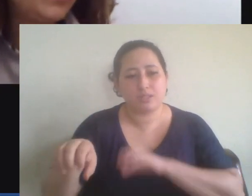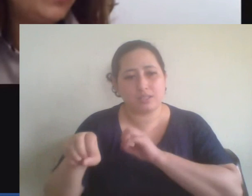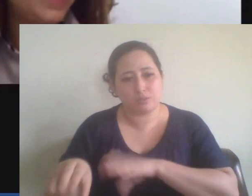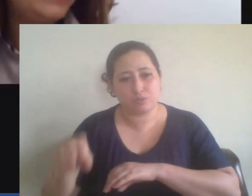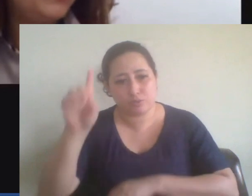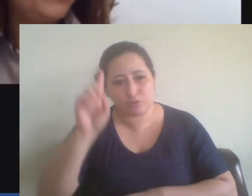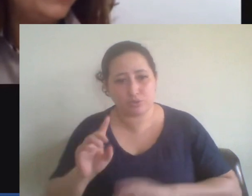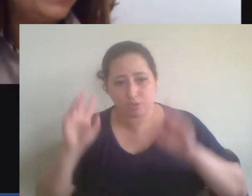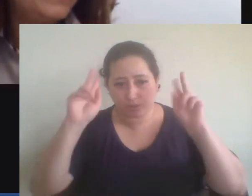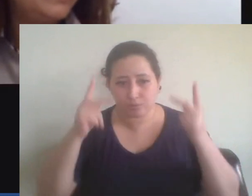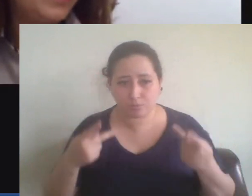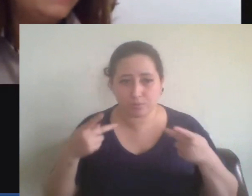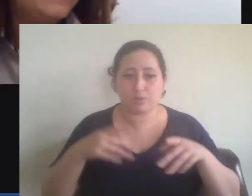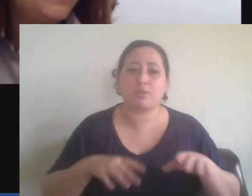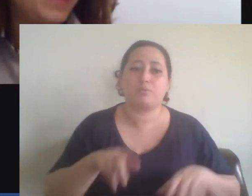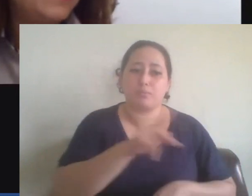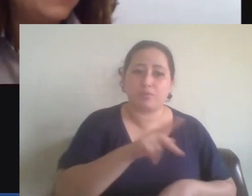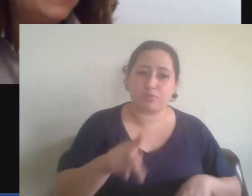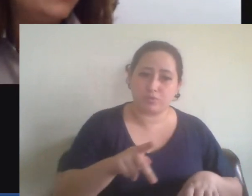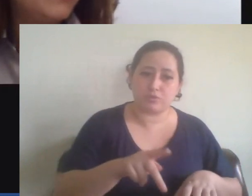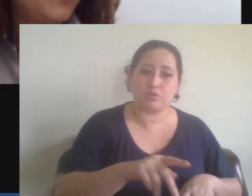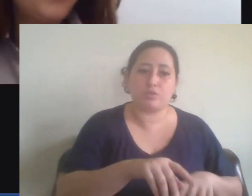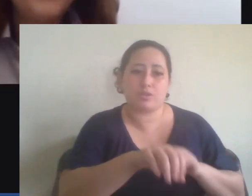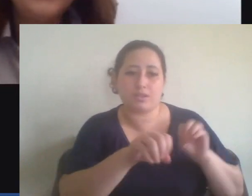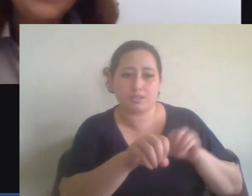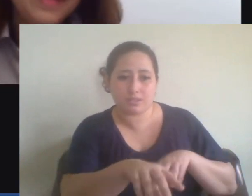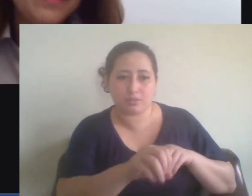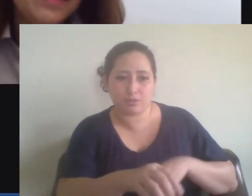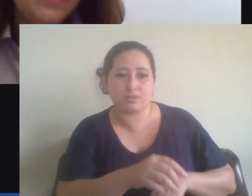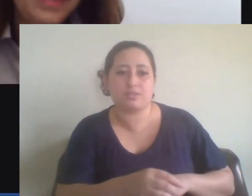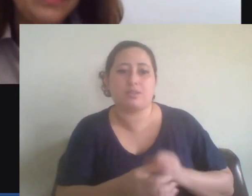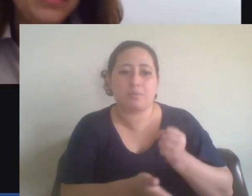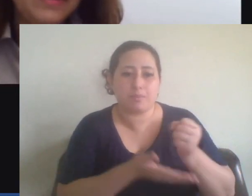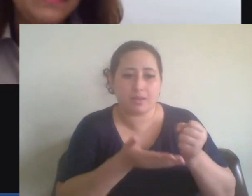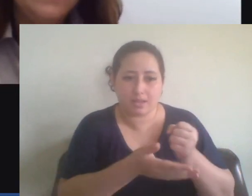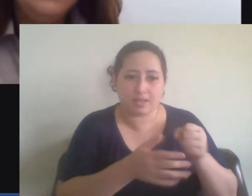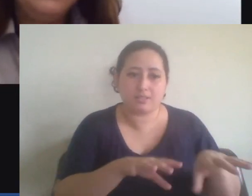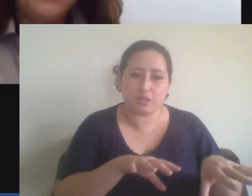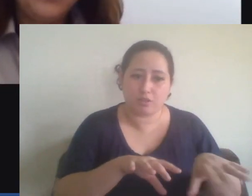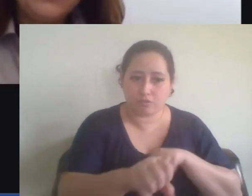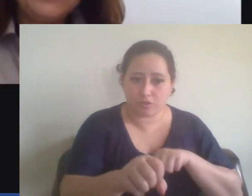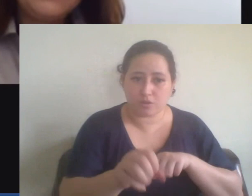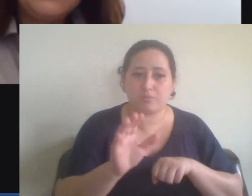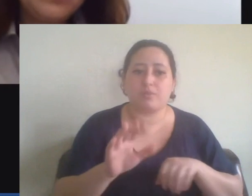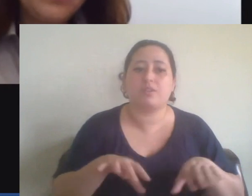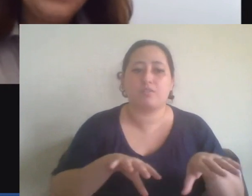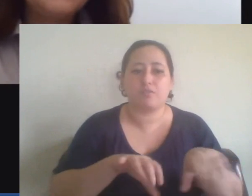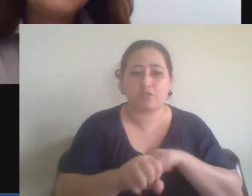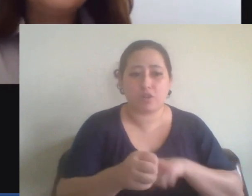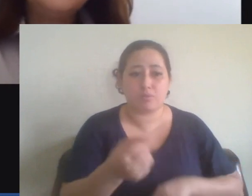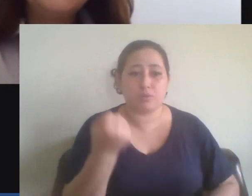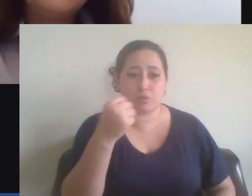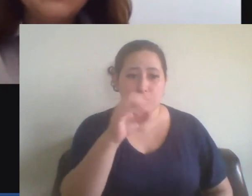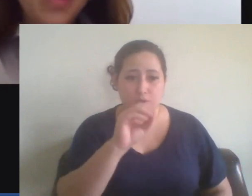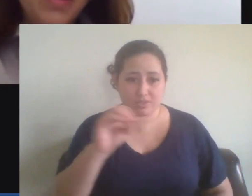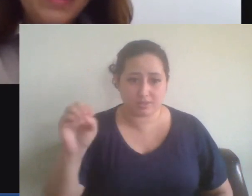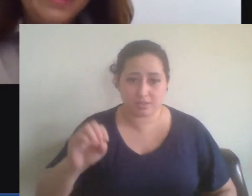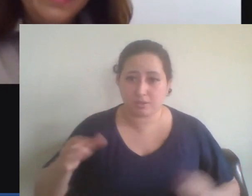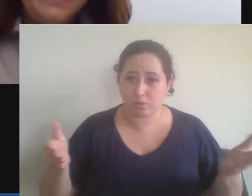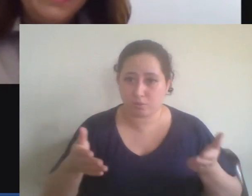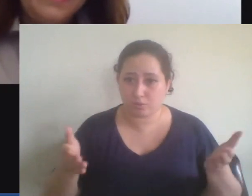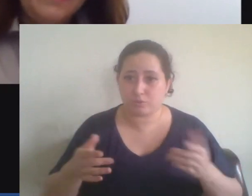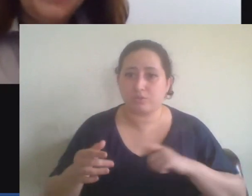à formação continuada de professores de educação básica. Já formou 800 educadores. Hoje, nessa turma, nós temos não